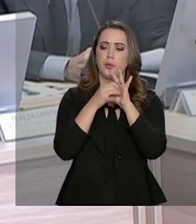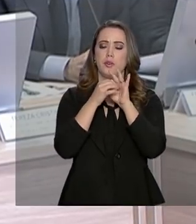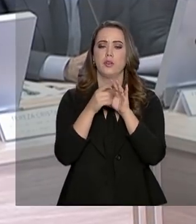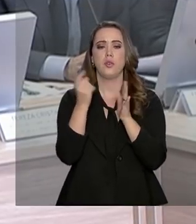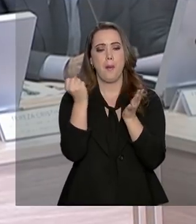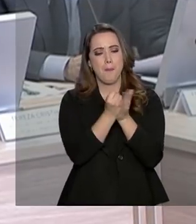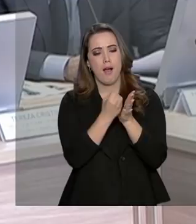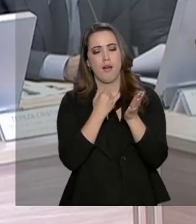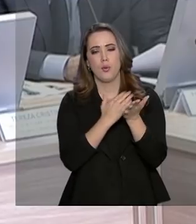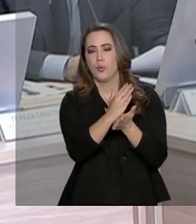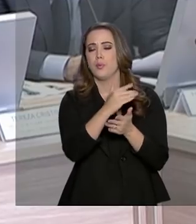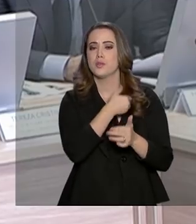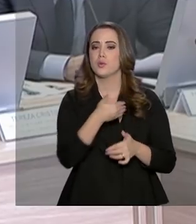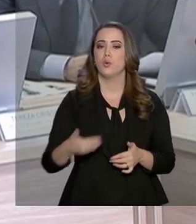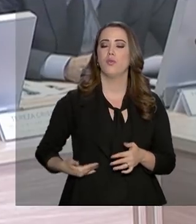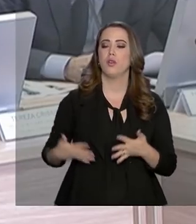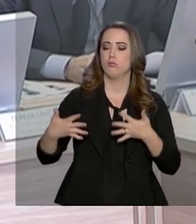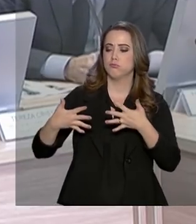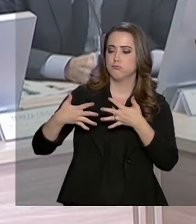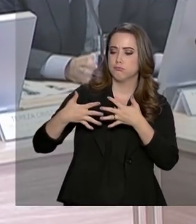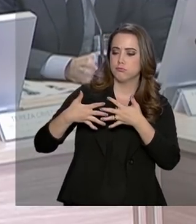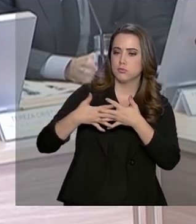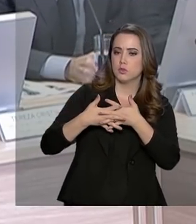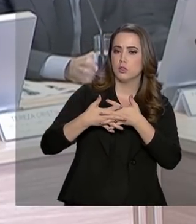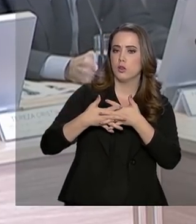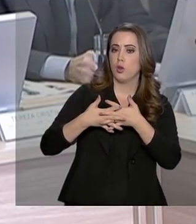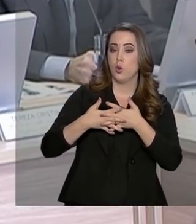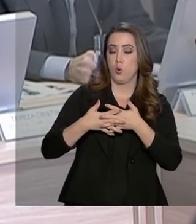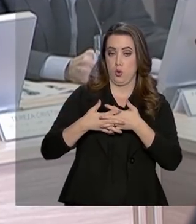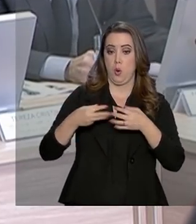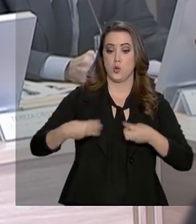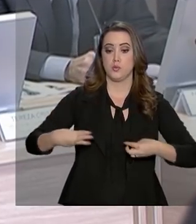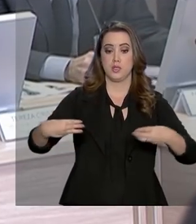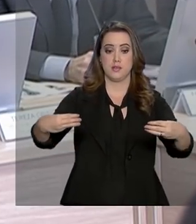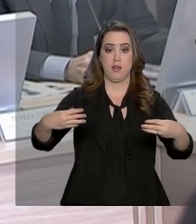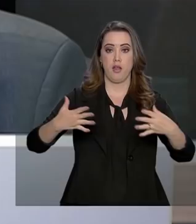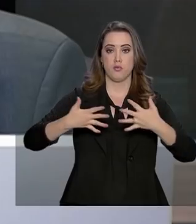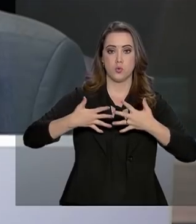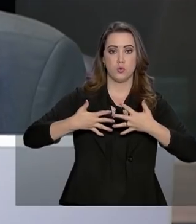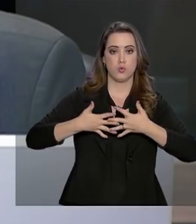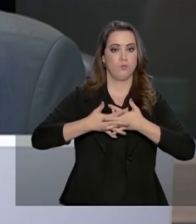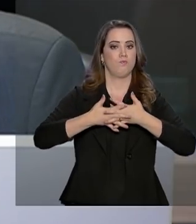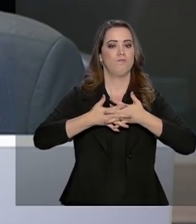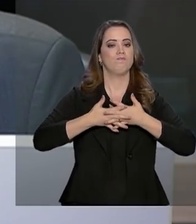desse governo, a integração, ministra, entre os nossos ministérios.